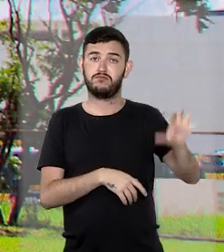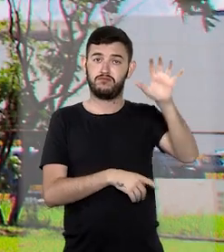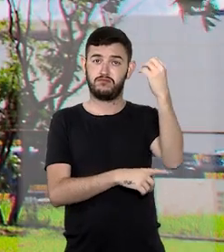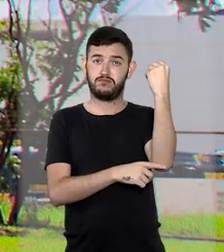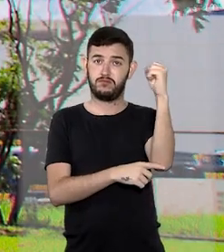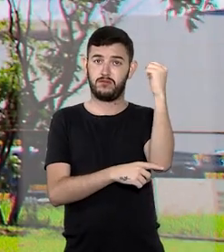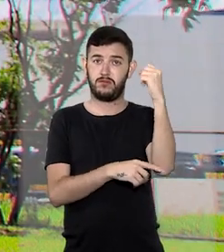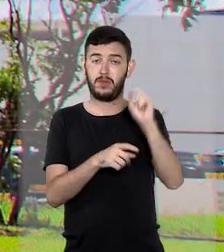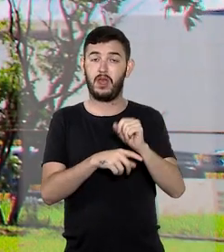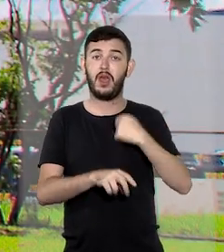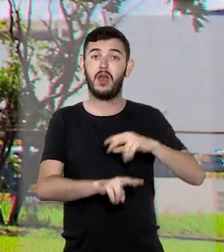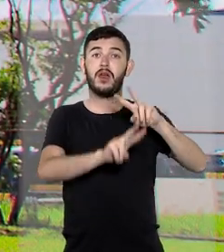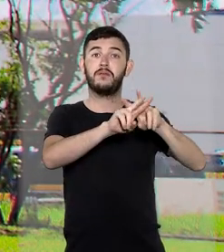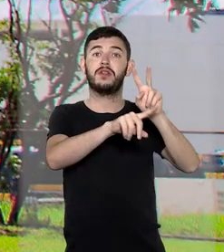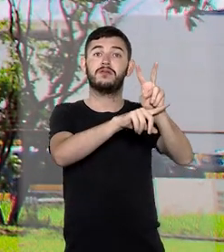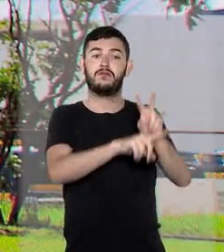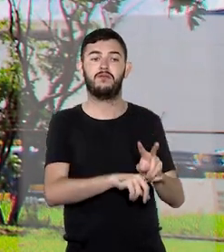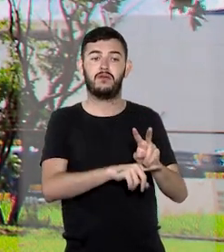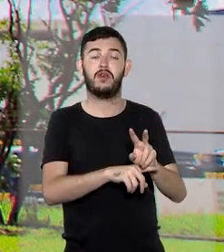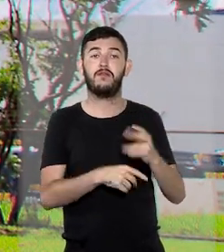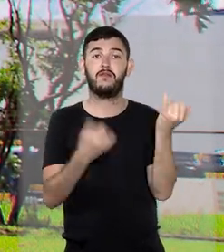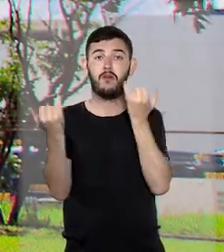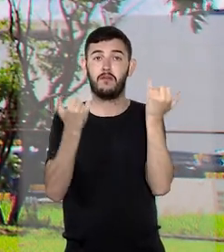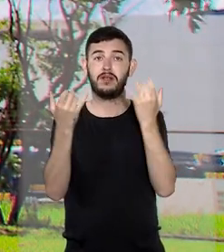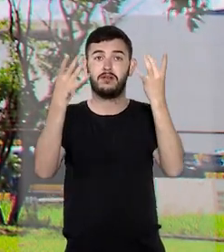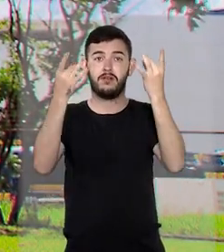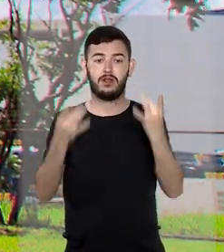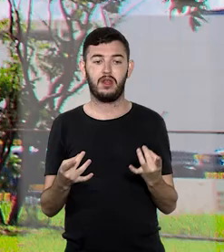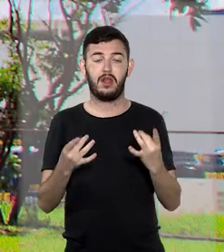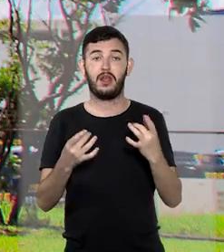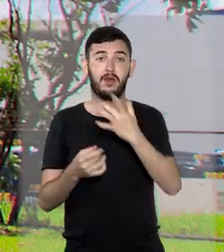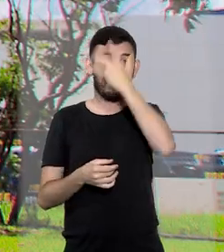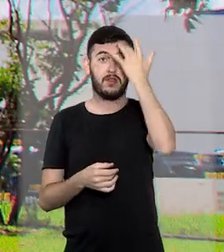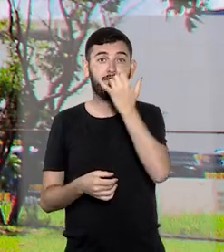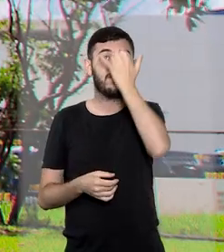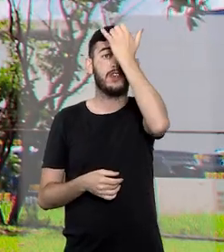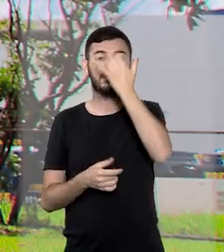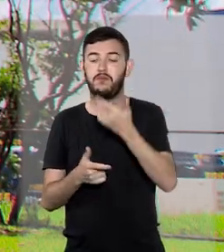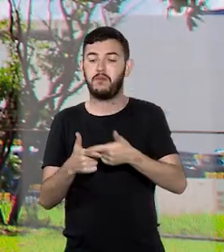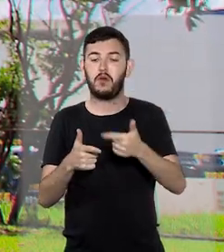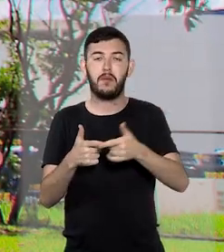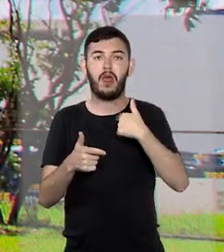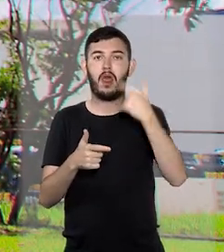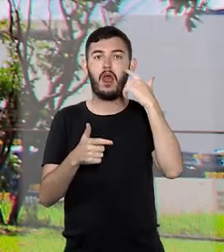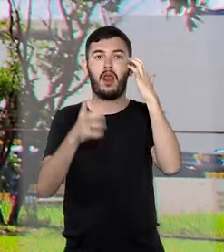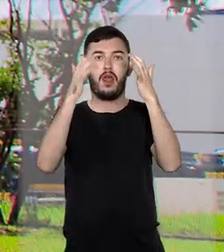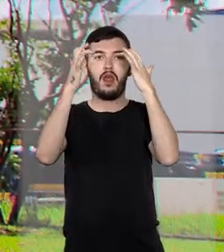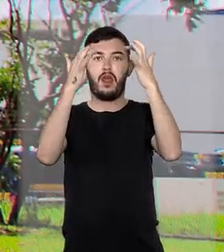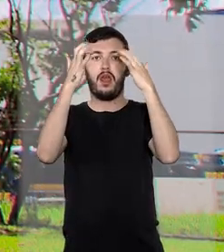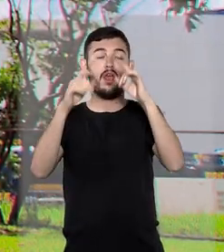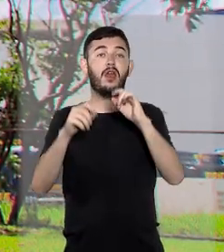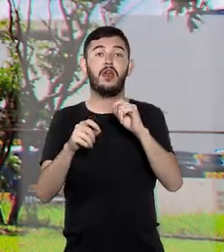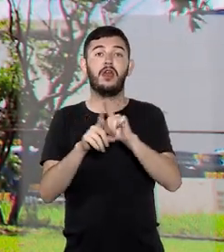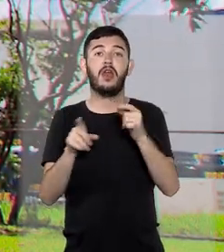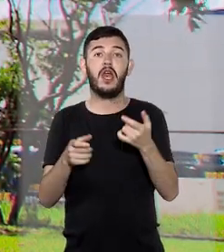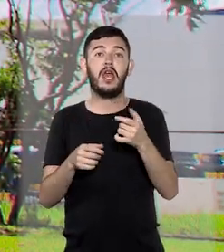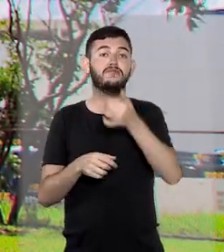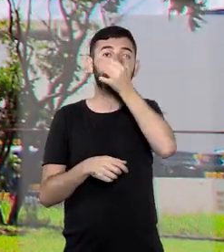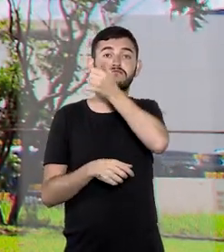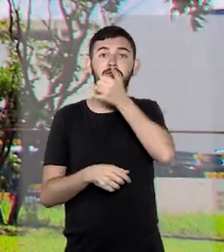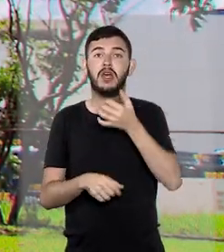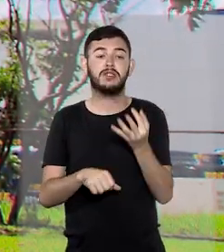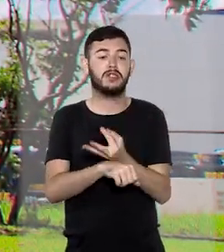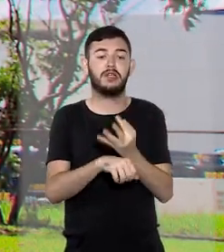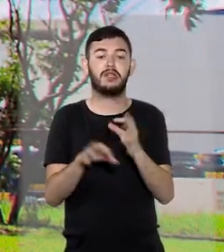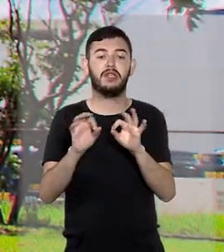A prisão preventiva foi baseada nas informações de que a vítima teria problemas mentais e não ofereceu resistência à abordagem da